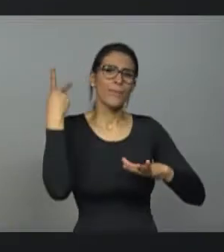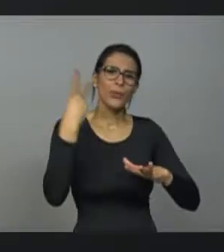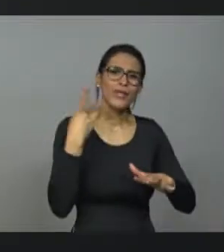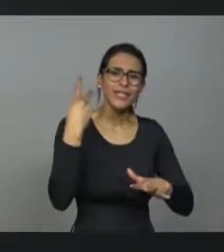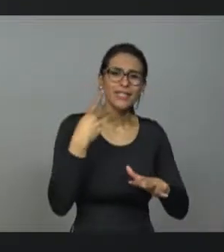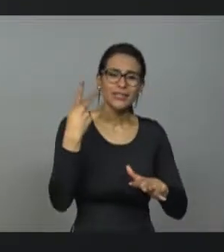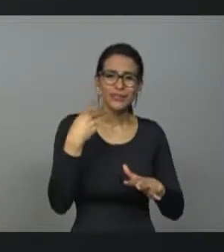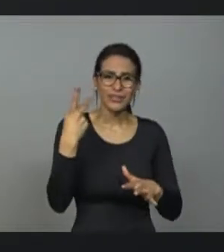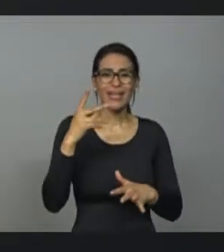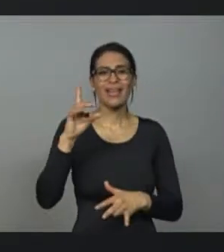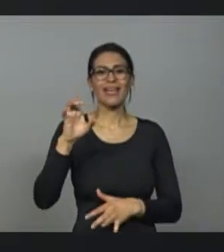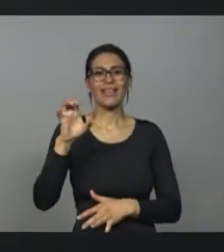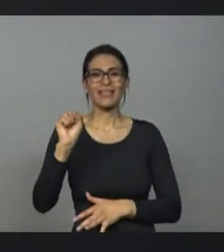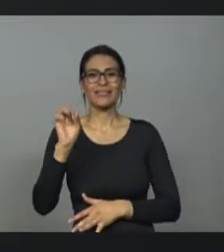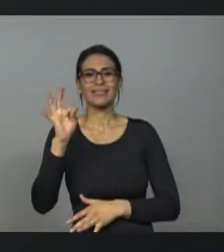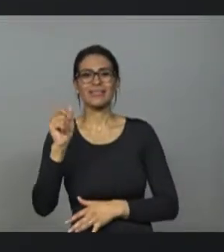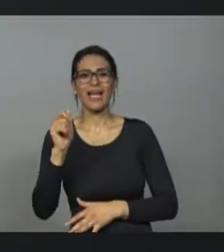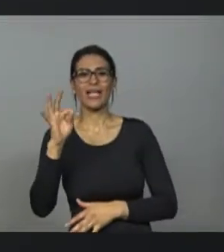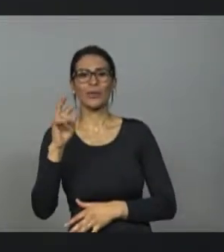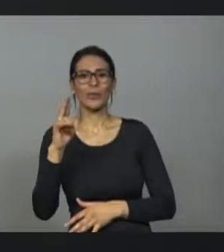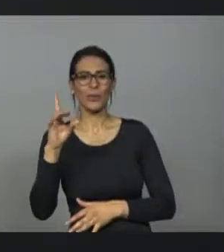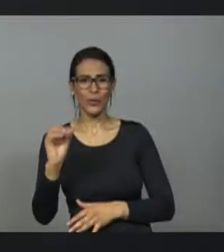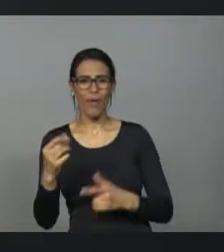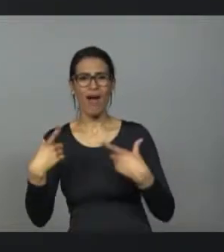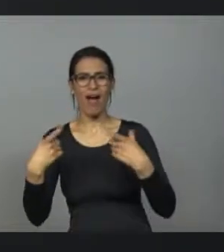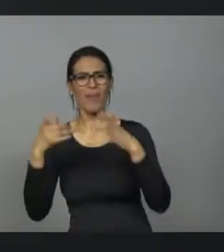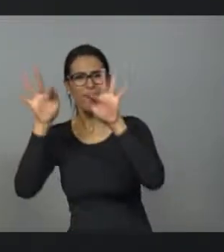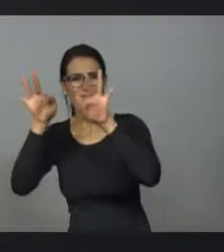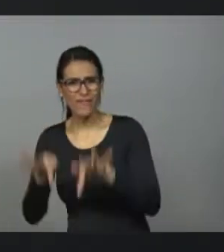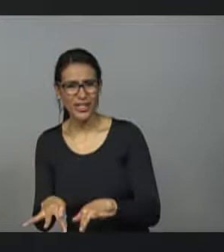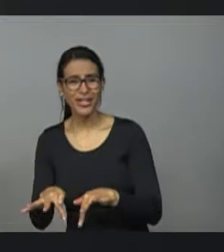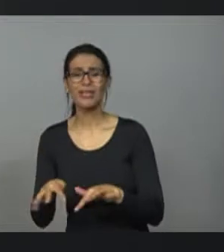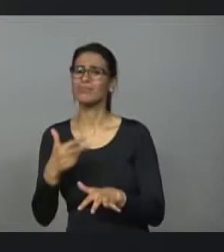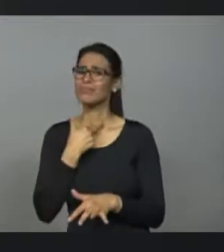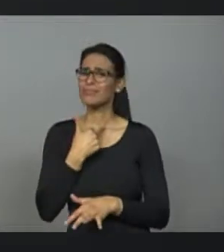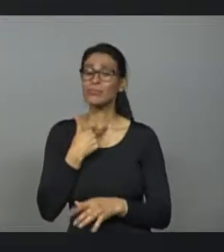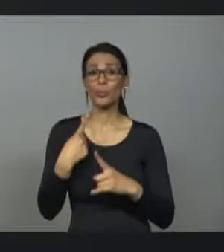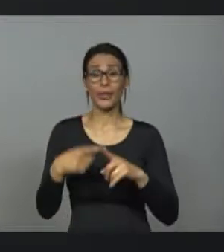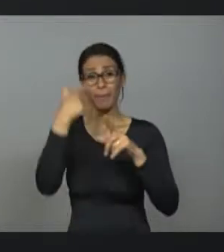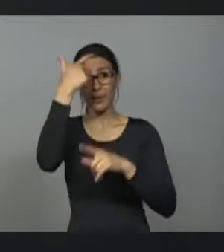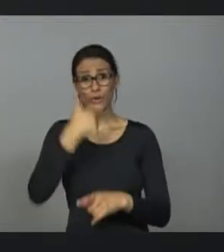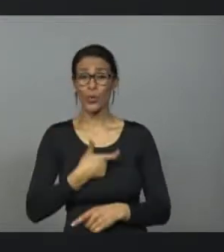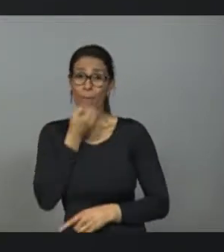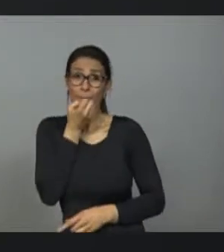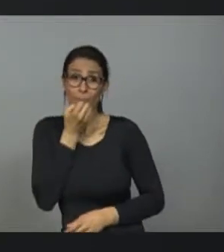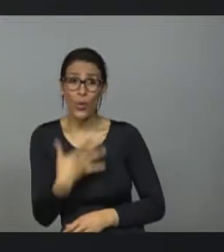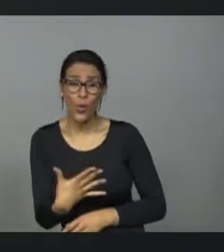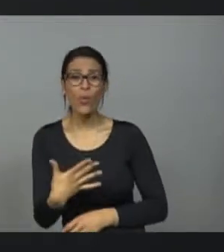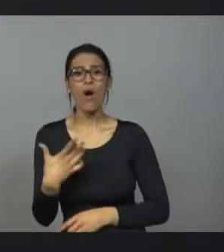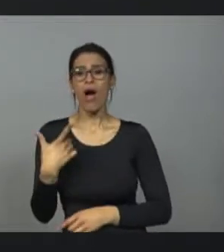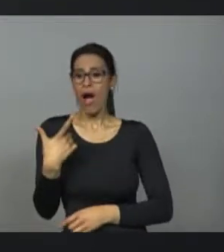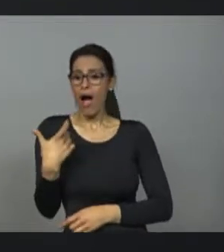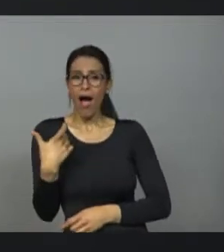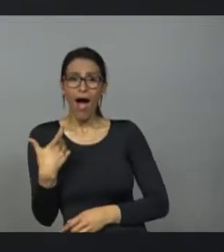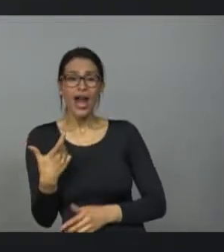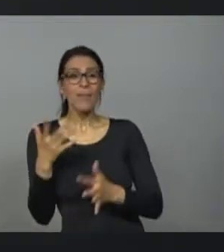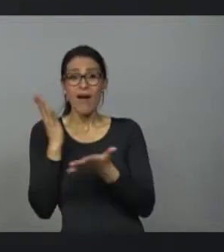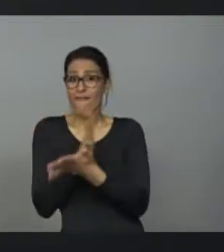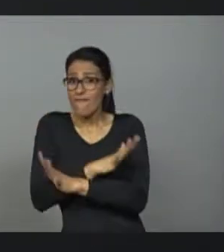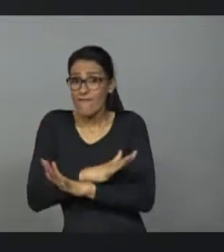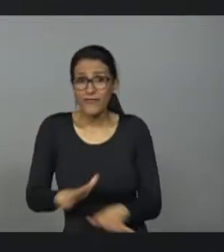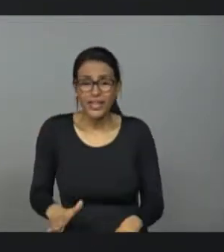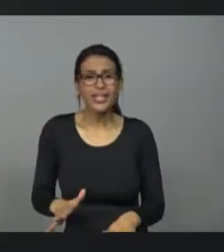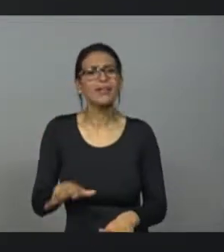estatuto de desarmamento, que foi uma grande enganação com a população brasileira e que desarmou o cidadão de bem, em especial o produtor rural, que vive longe das cidades, longe